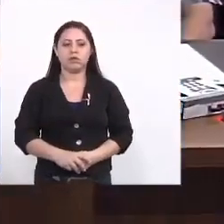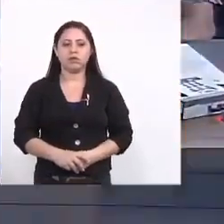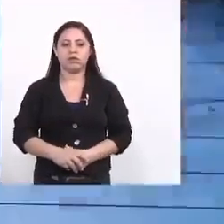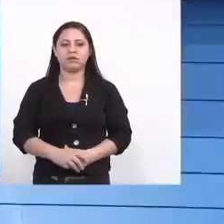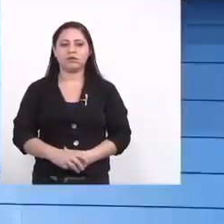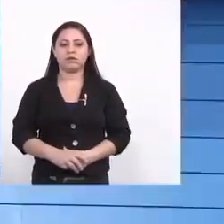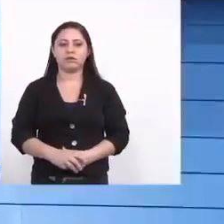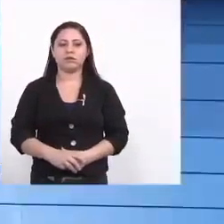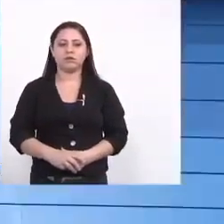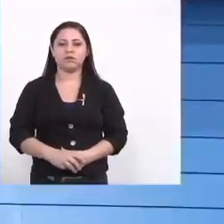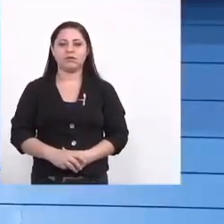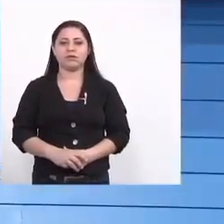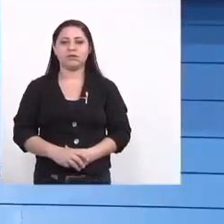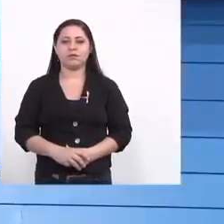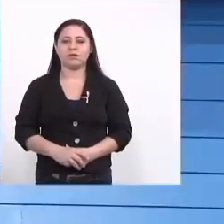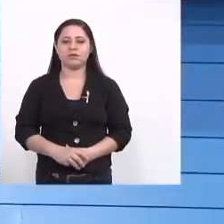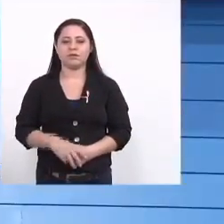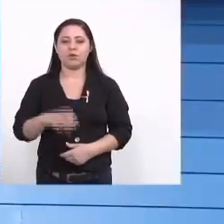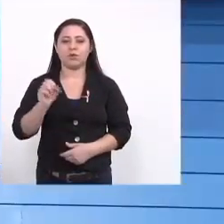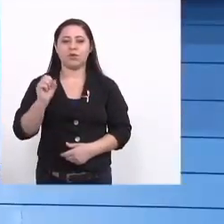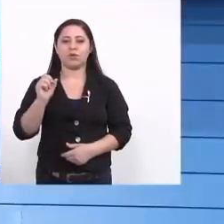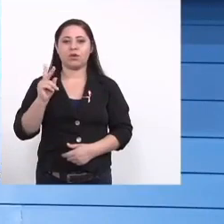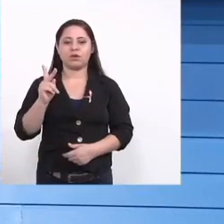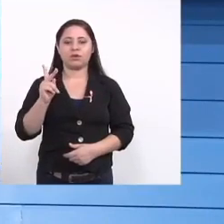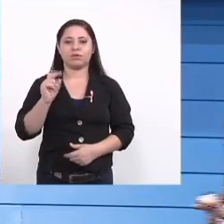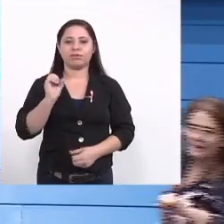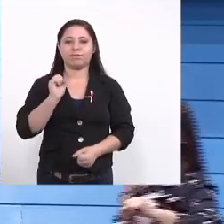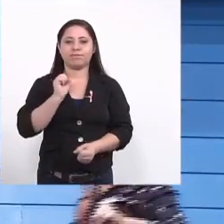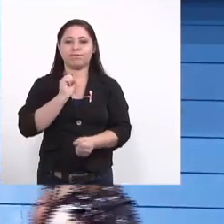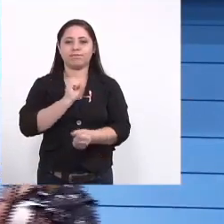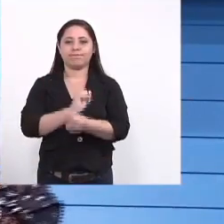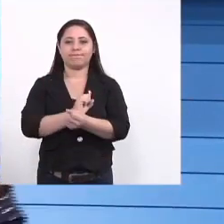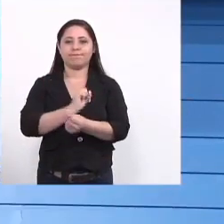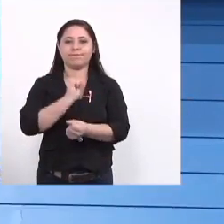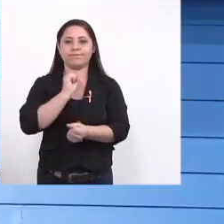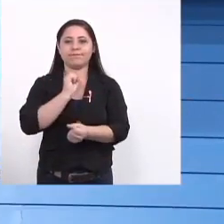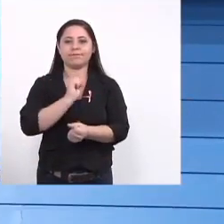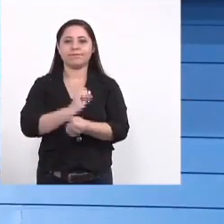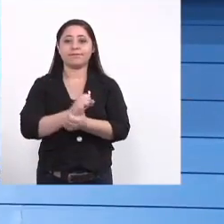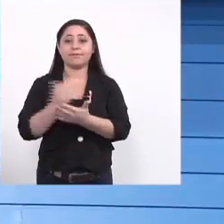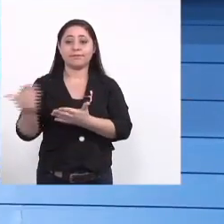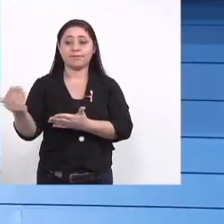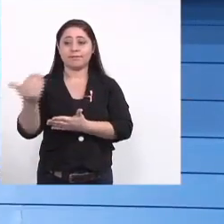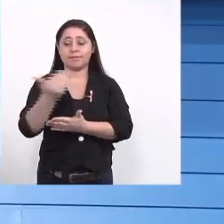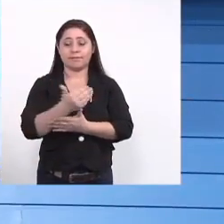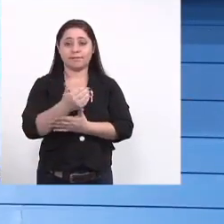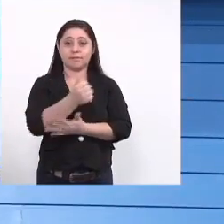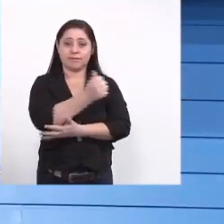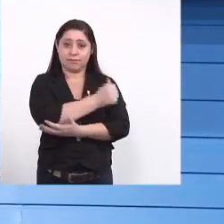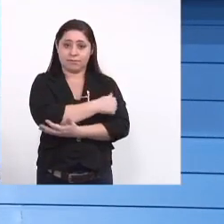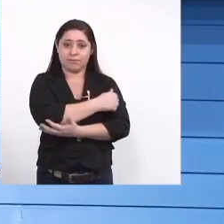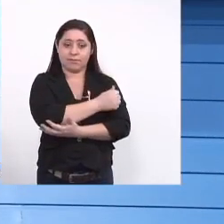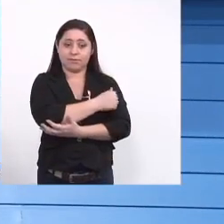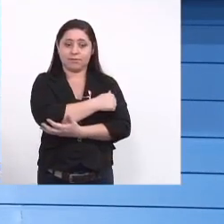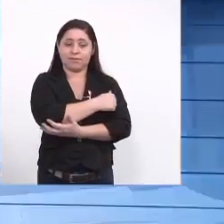ok enquanto nós aguardamos a vinda do